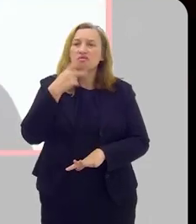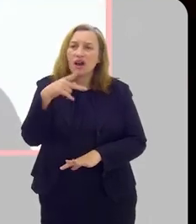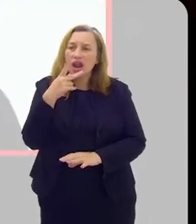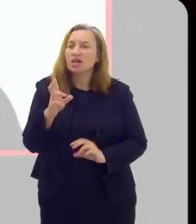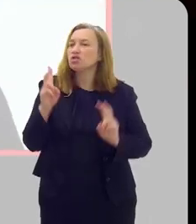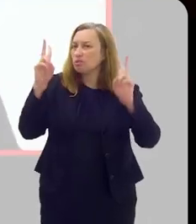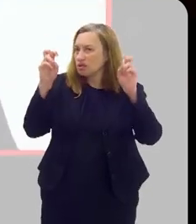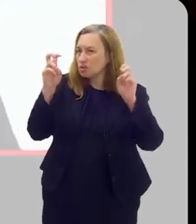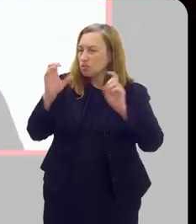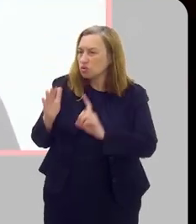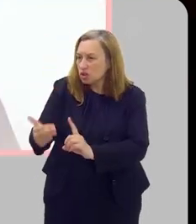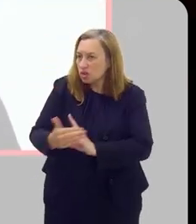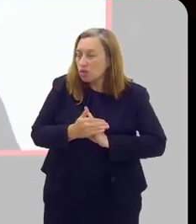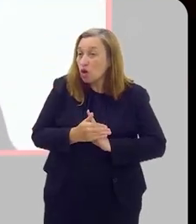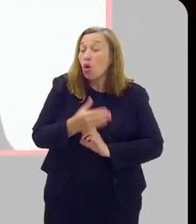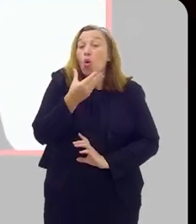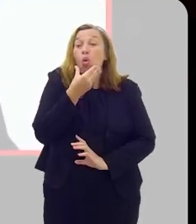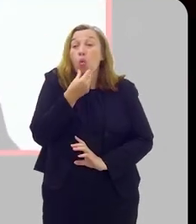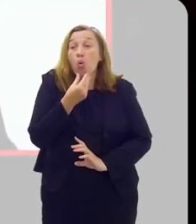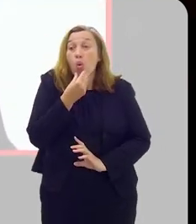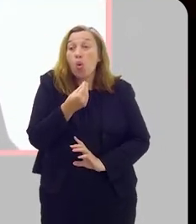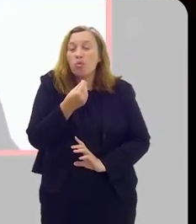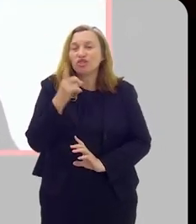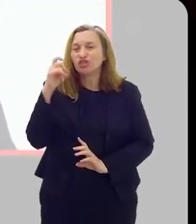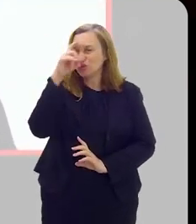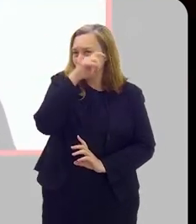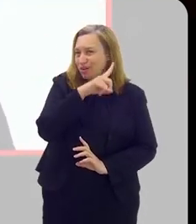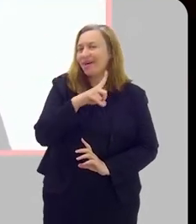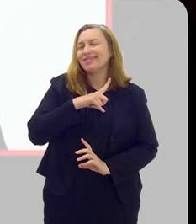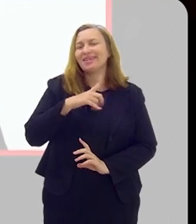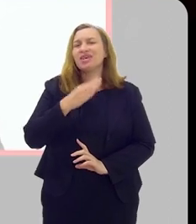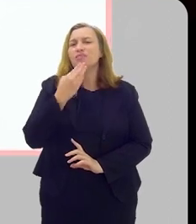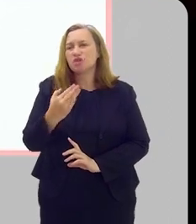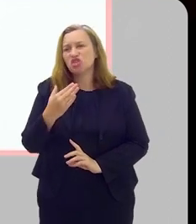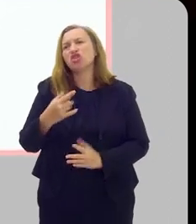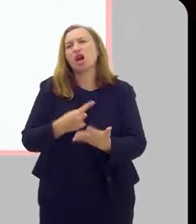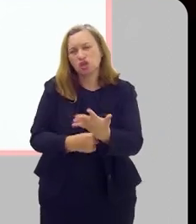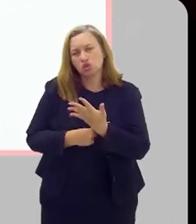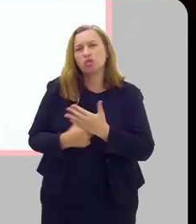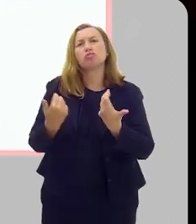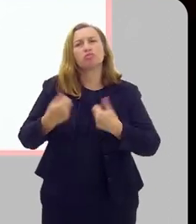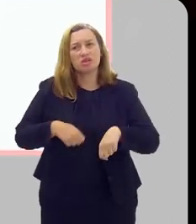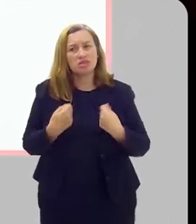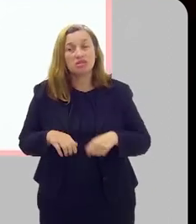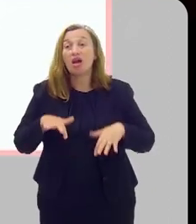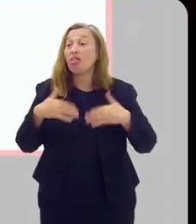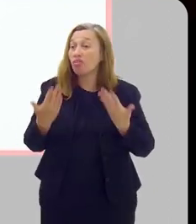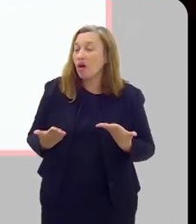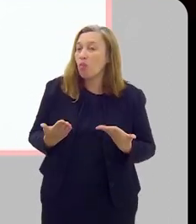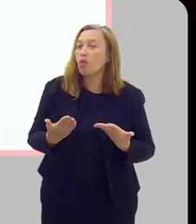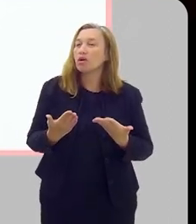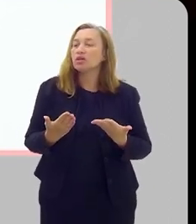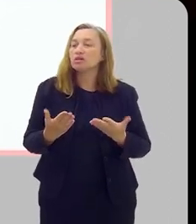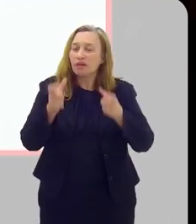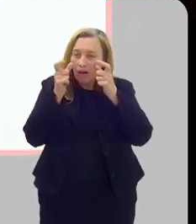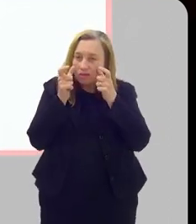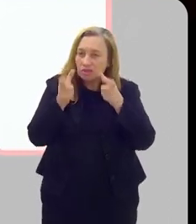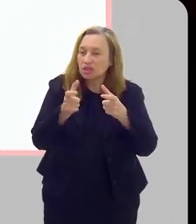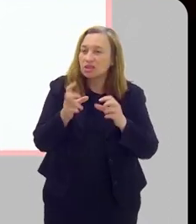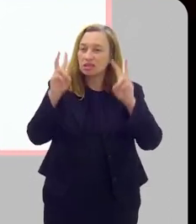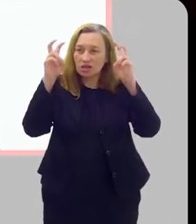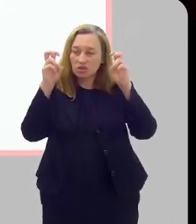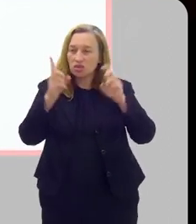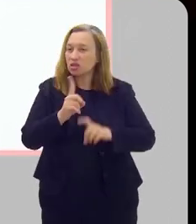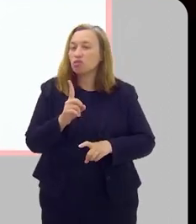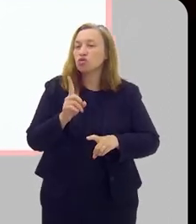gente poder falar sobre isso e acolher, porque o homem tem muita dificuldade de pedir ajuda quando ele precisa, então a gente ficar atento a essas